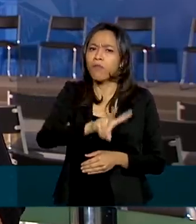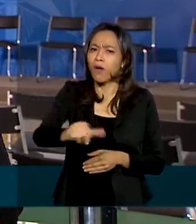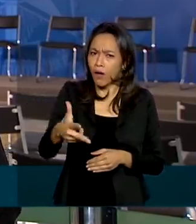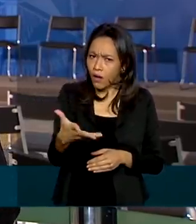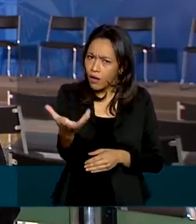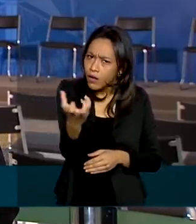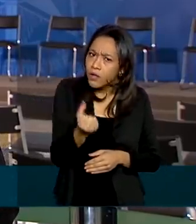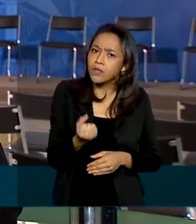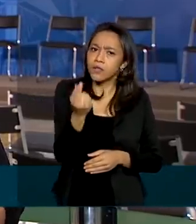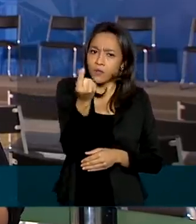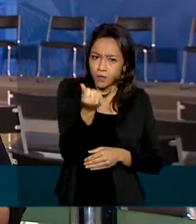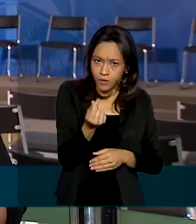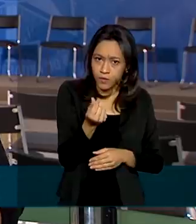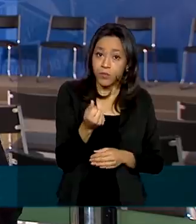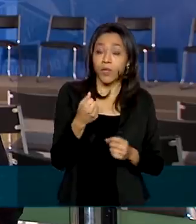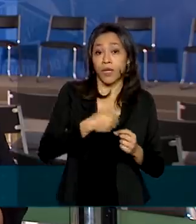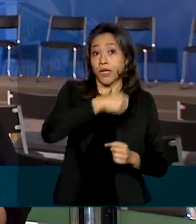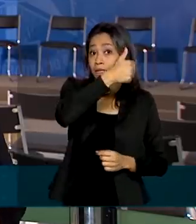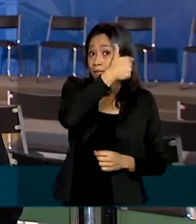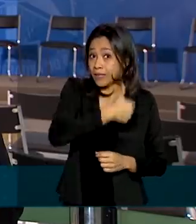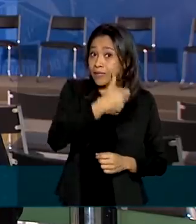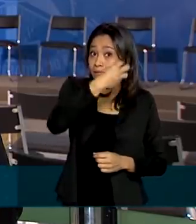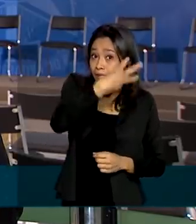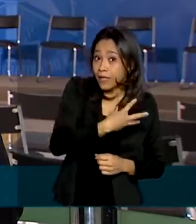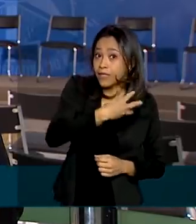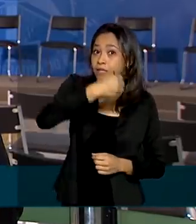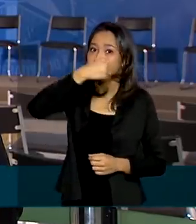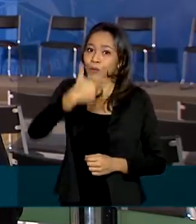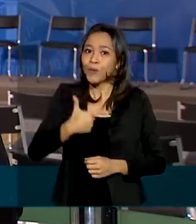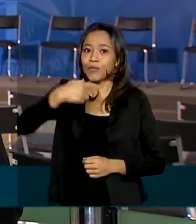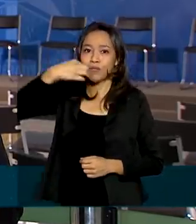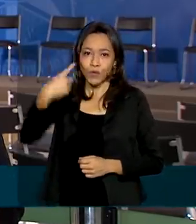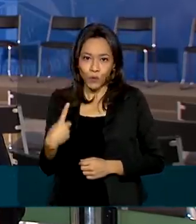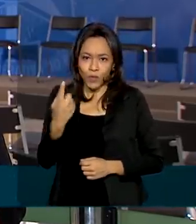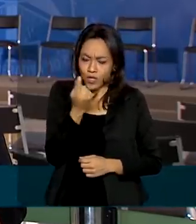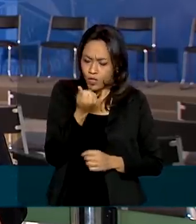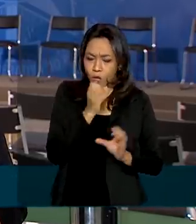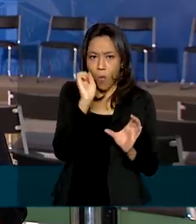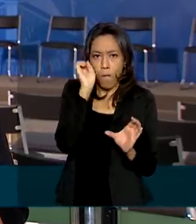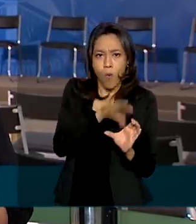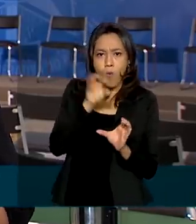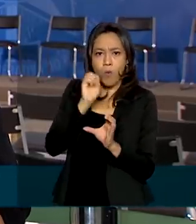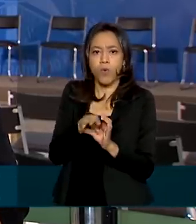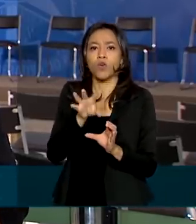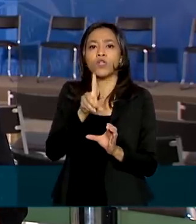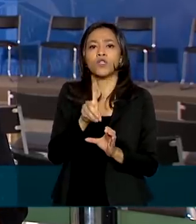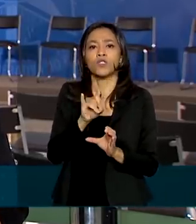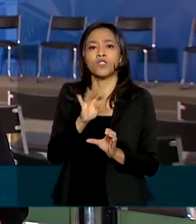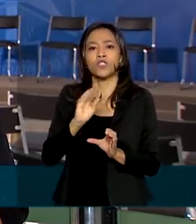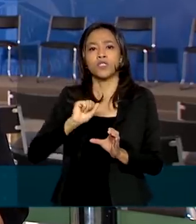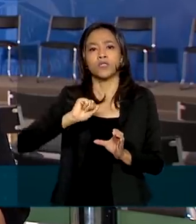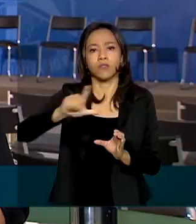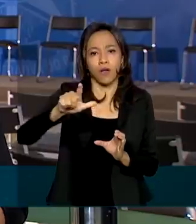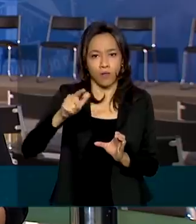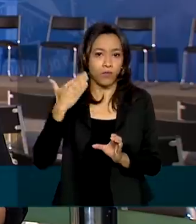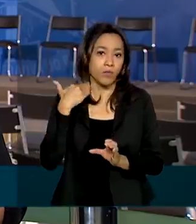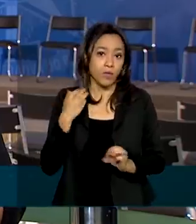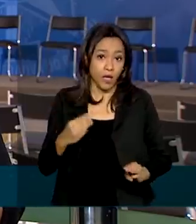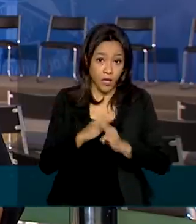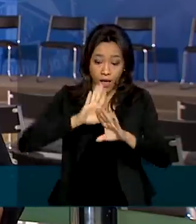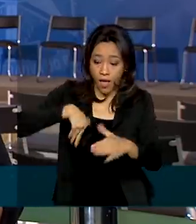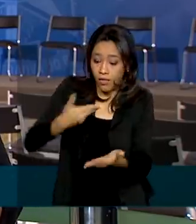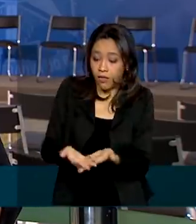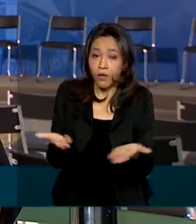considerando os lotes das parcelas 3, 2 e 1. Esses valores vão ser creditados nas contas digitais da Caixa. Lembrando que até agora o auxílio